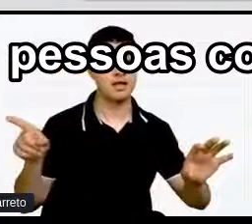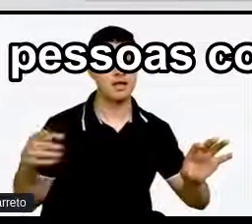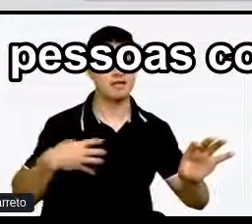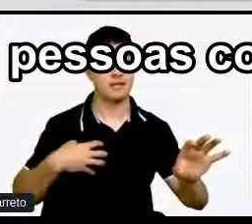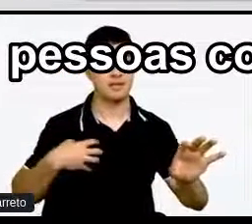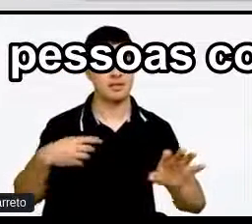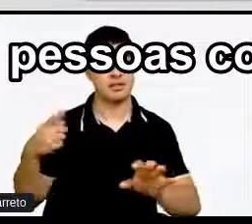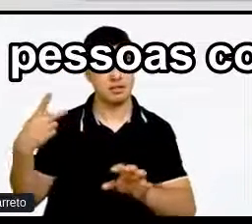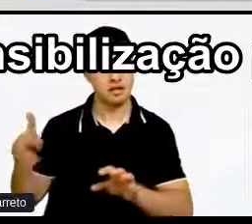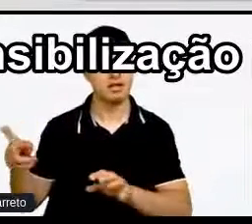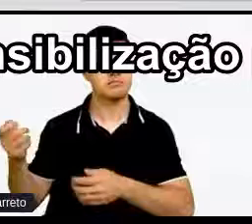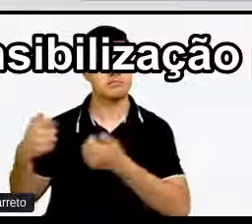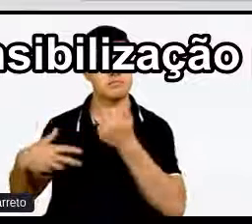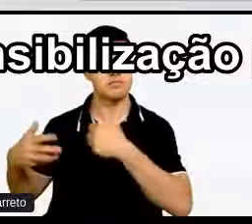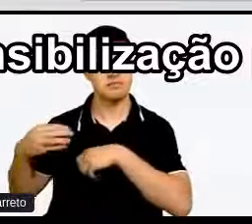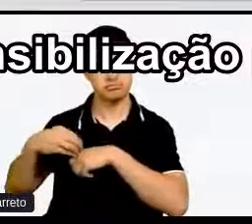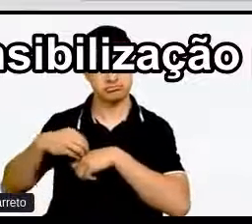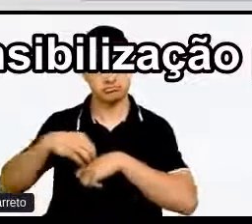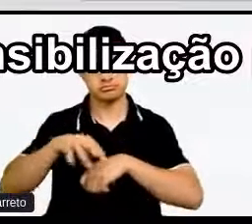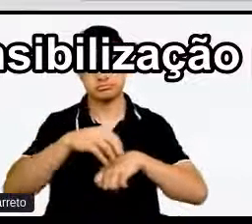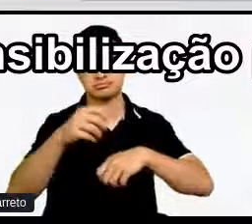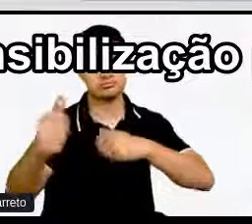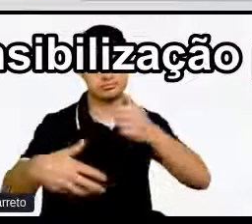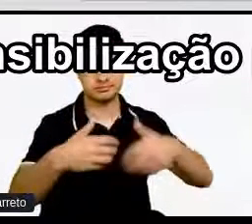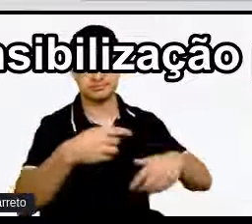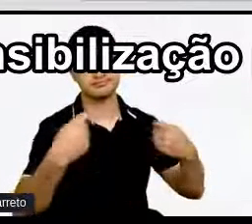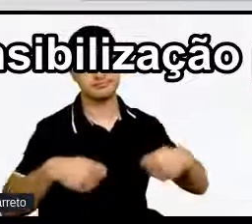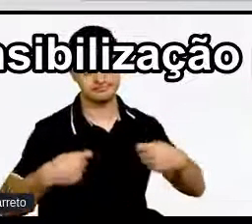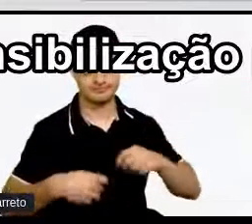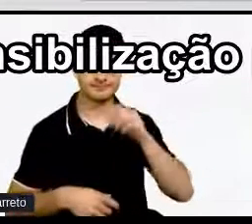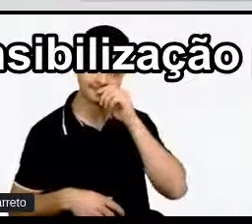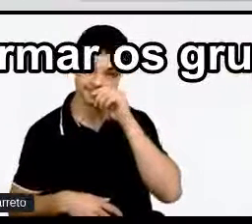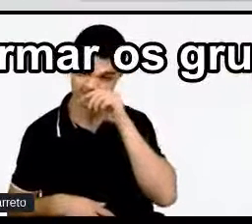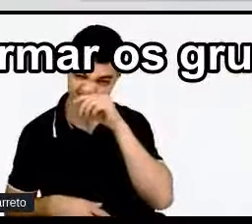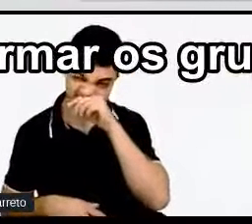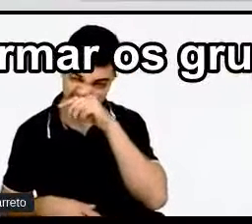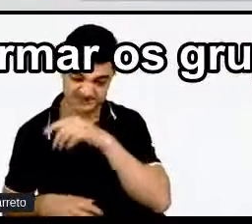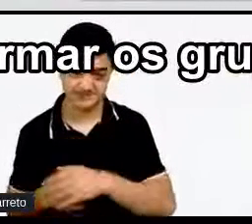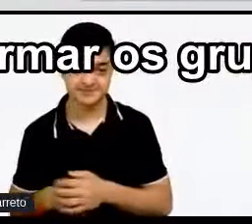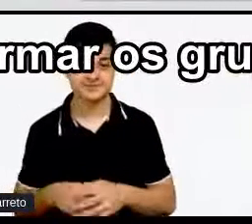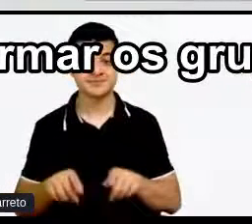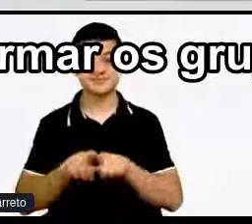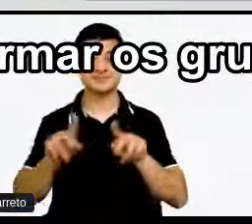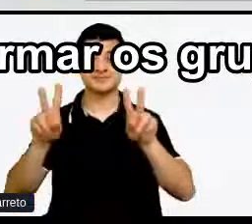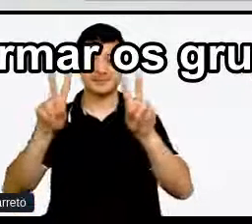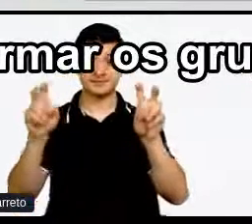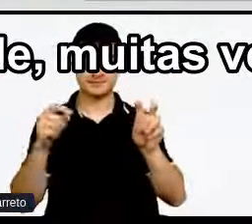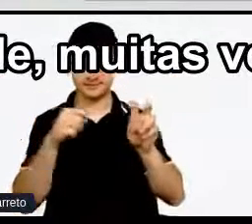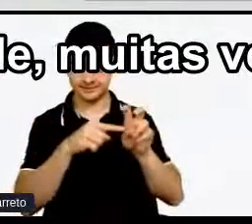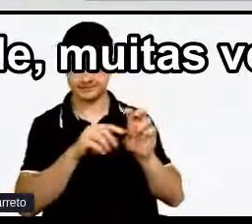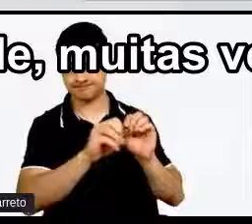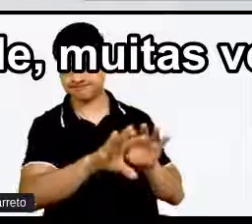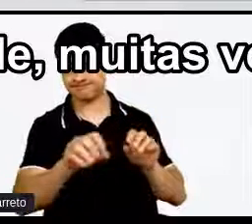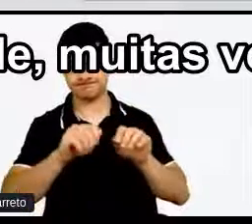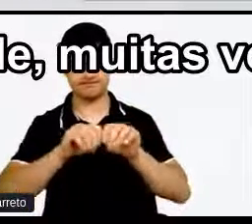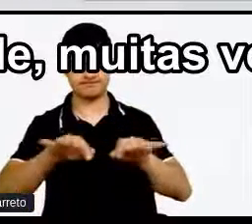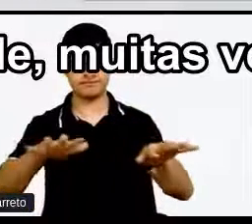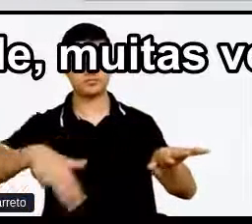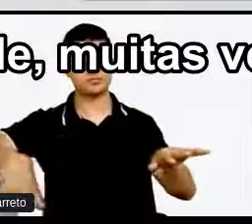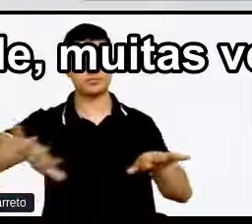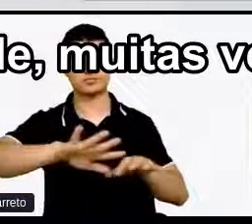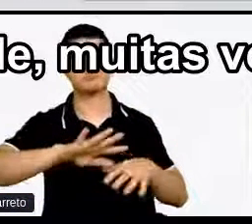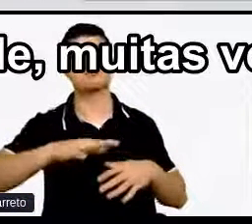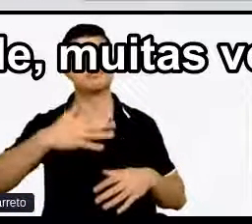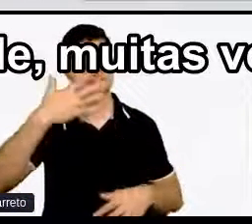diferentes neurodivergências Criar essa sensibilização Para a importância do tema E formar os grupos De afinidade Os grupos de